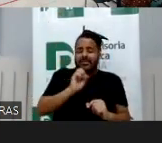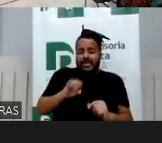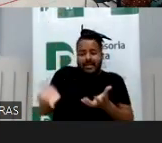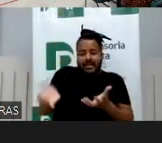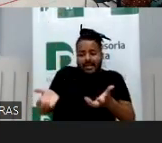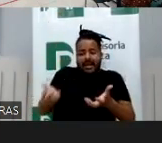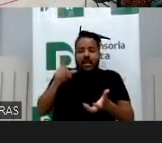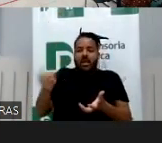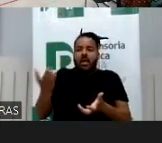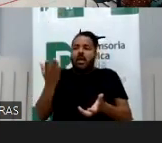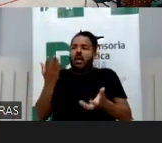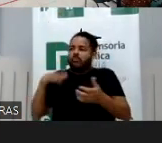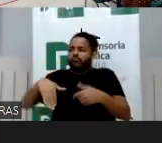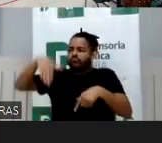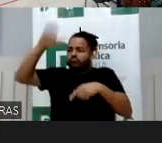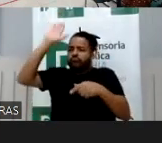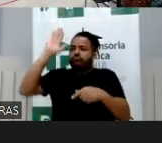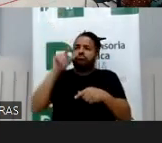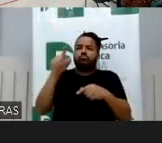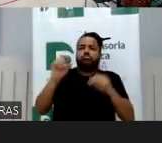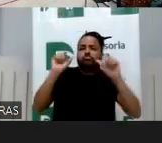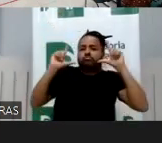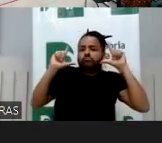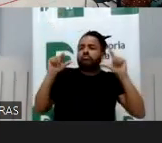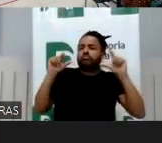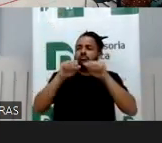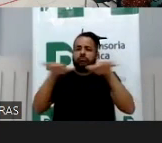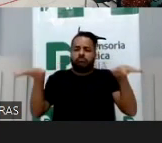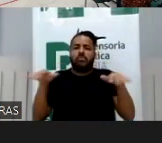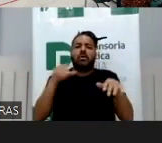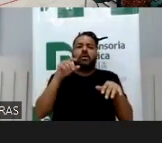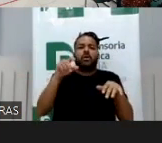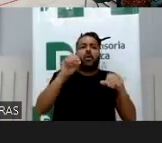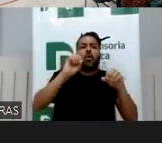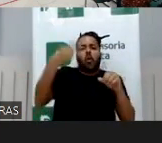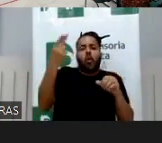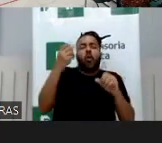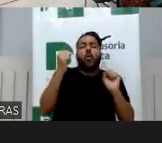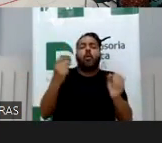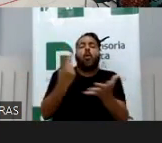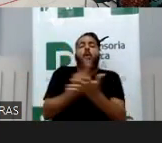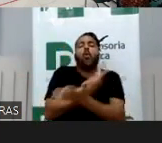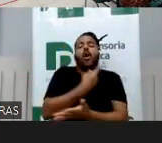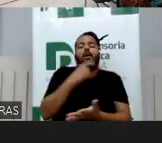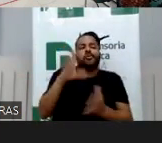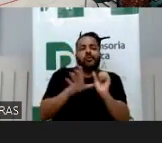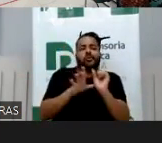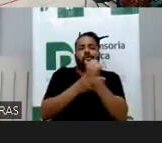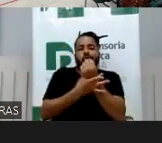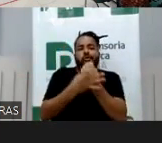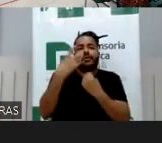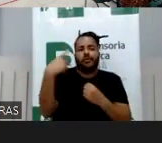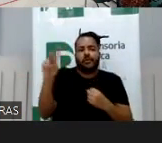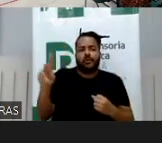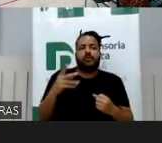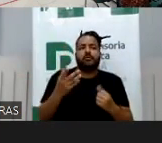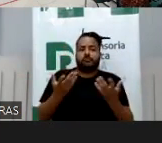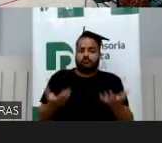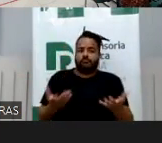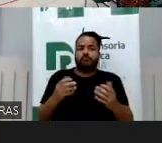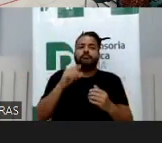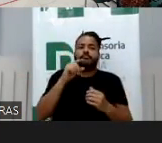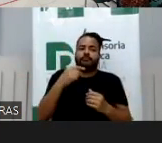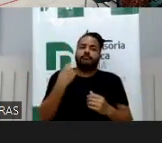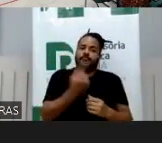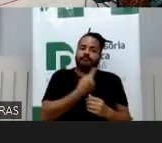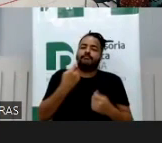adulta ou os impactos que aquilo vai ter na personalidade dela ou os desdobramentos que aquilo pode ter na segurança dela, etc. O fiel, a